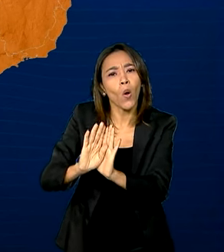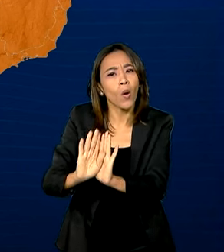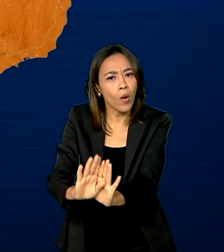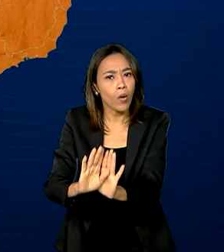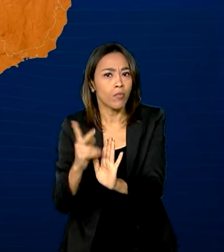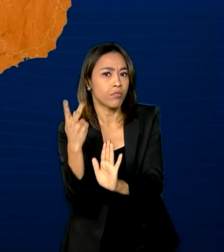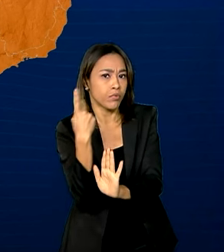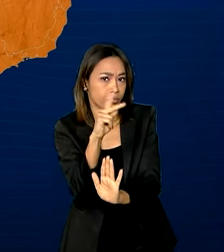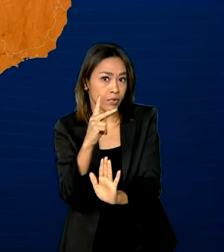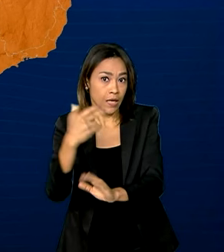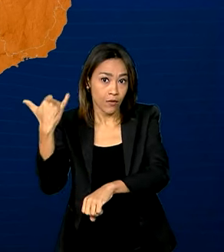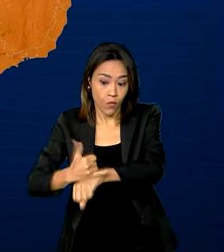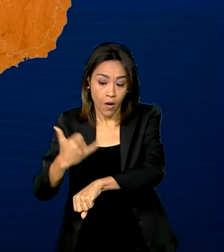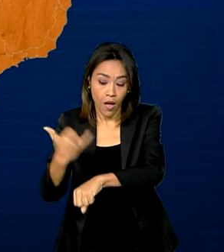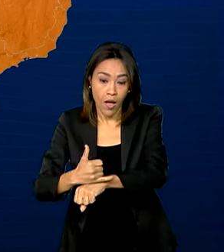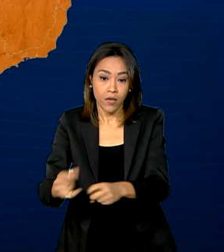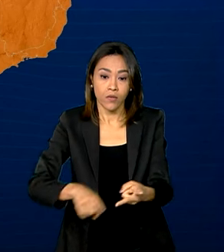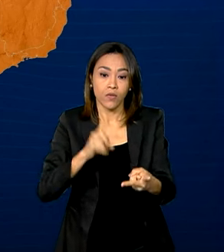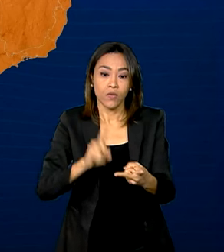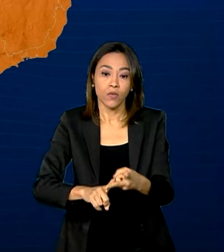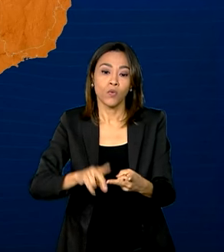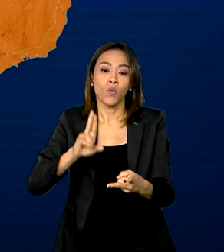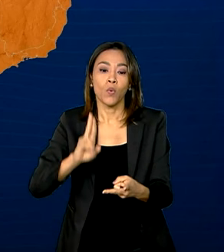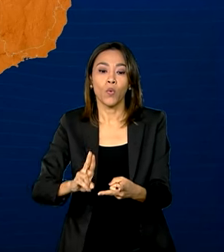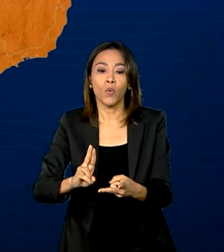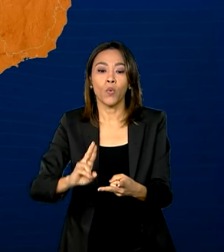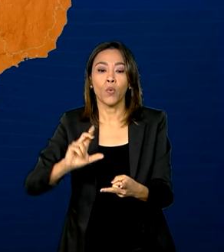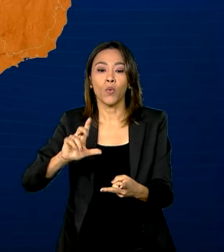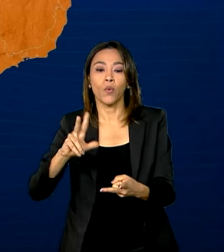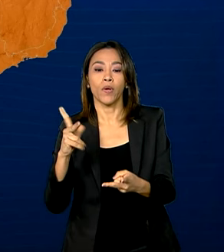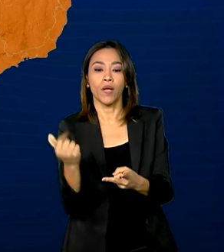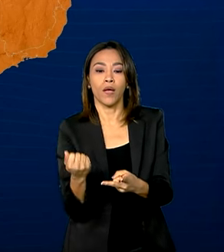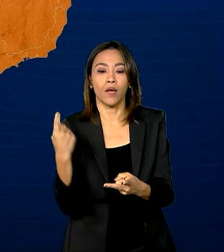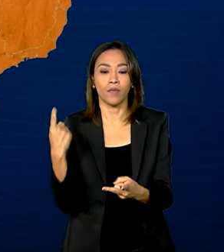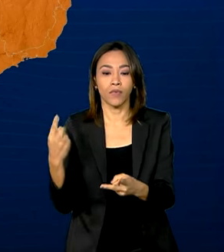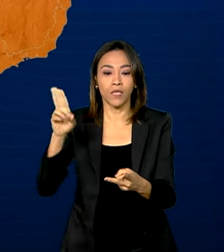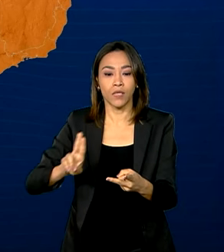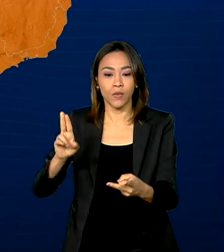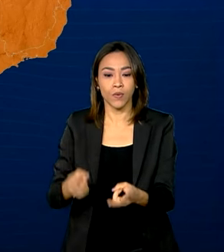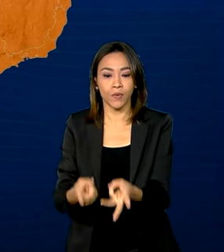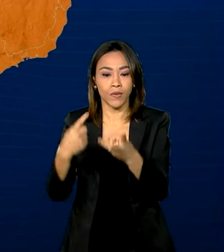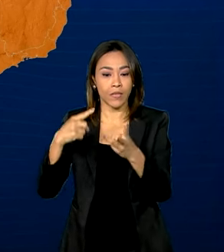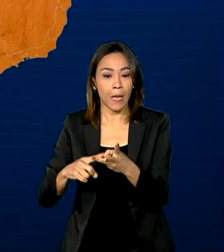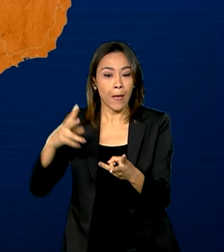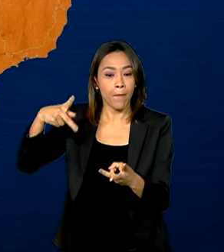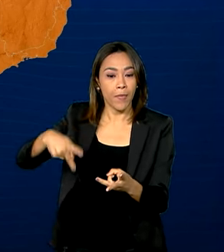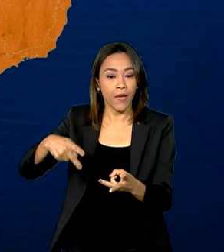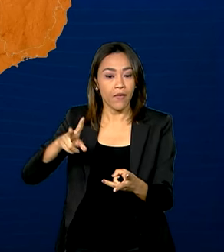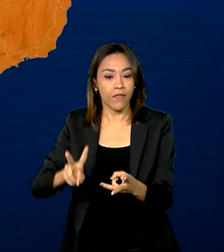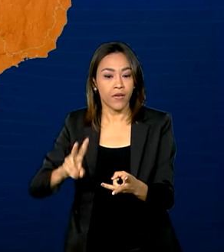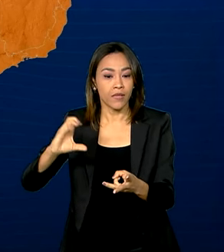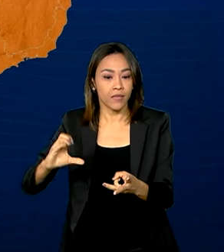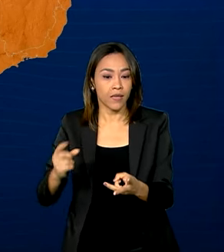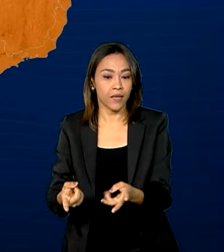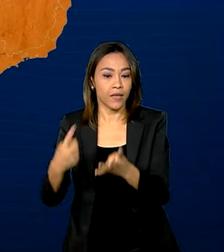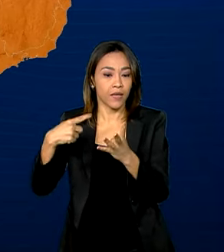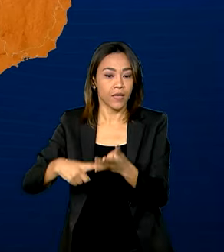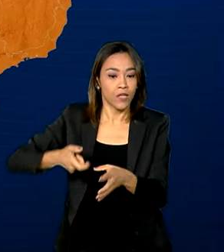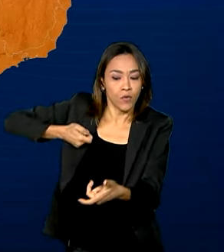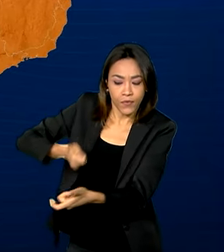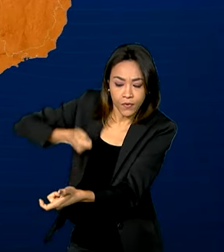fabricação do aço, ulha, que é uma matéria-prima para diversos produtos químicos, PVC, inseticidas,